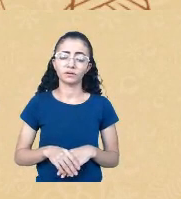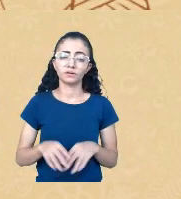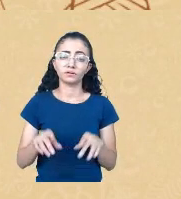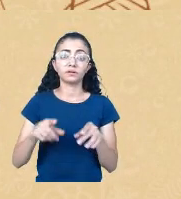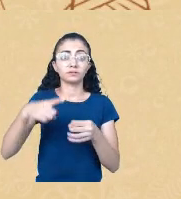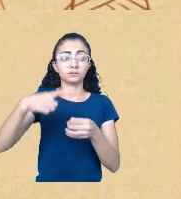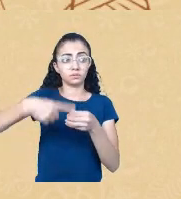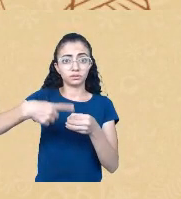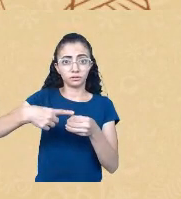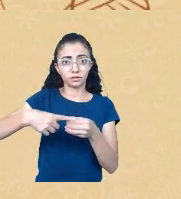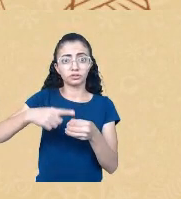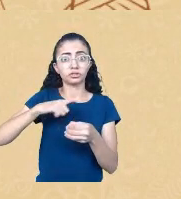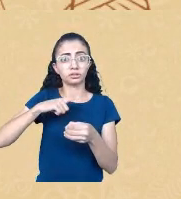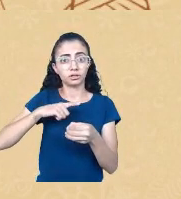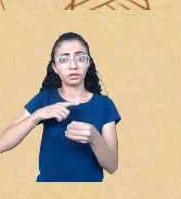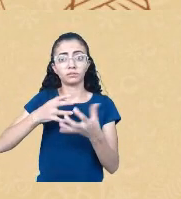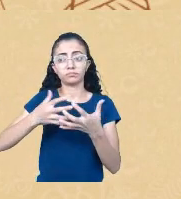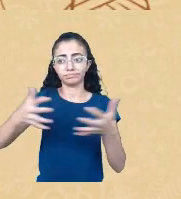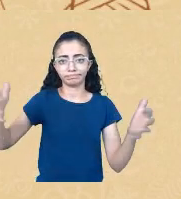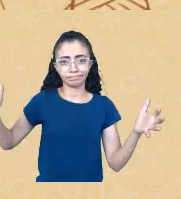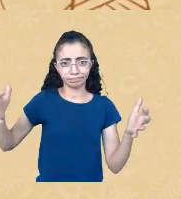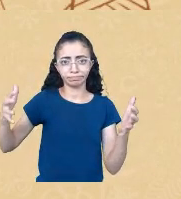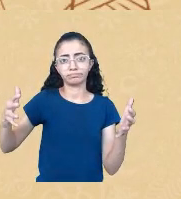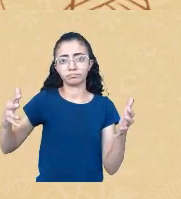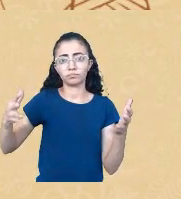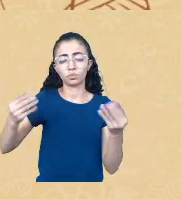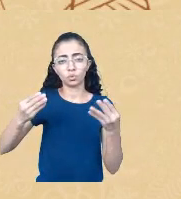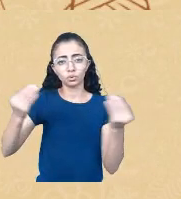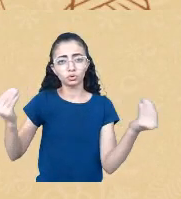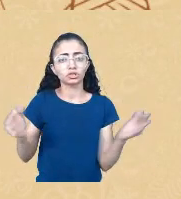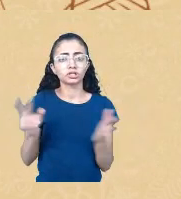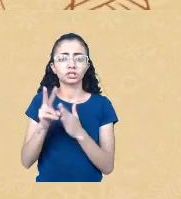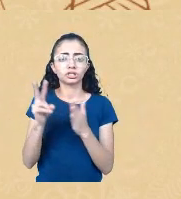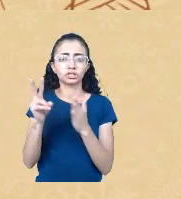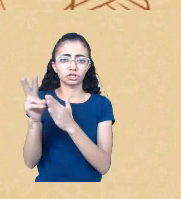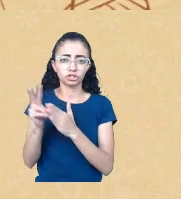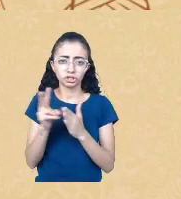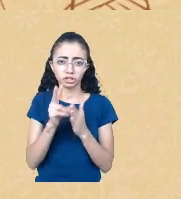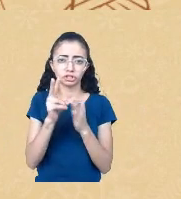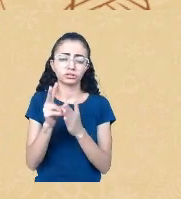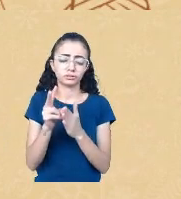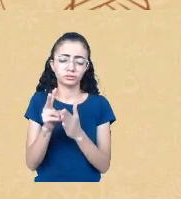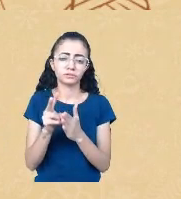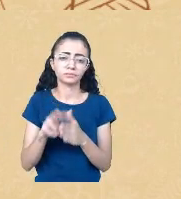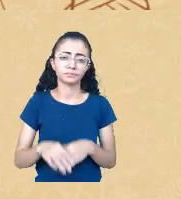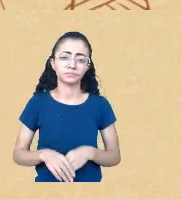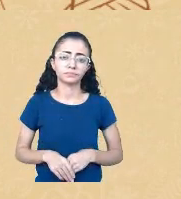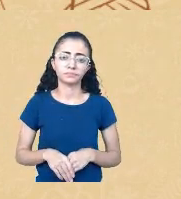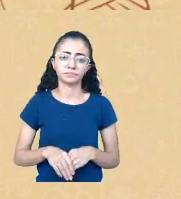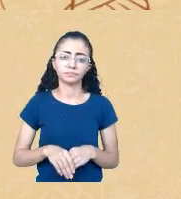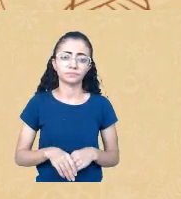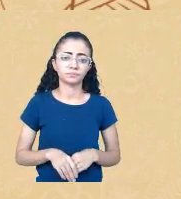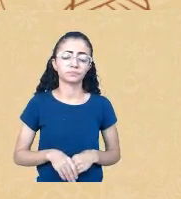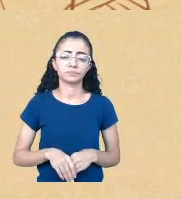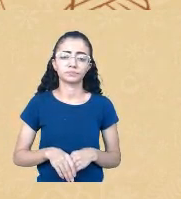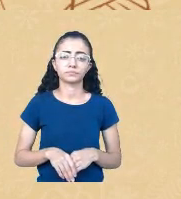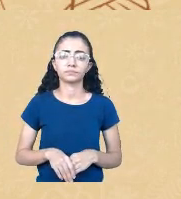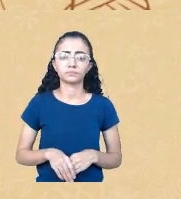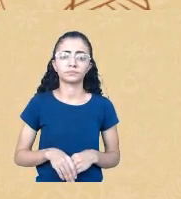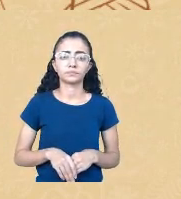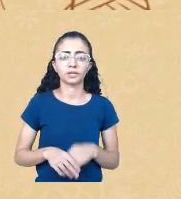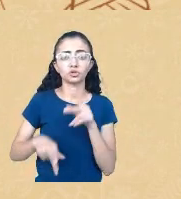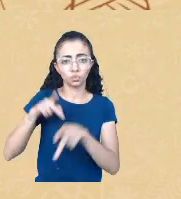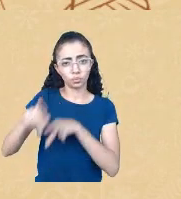presença indígena especialmente Guarani Kaiowá falando aqui a partir dessa dessa família do povo ao qual eu faço